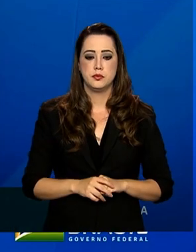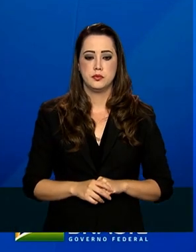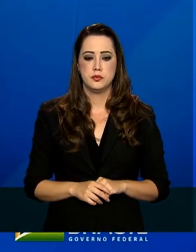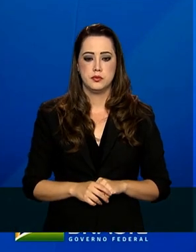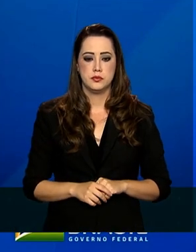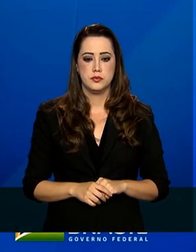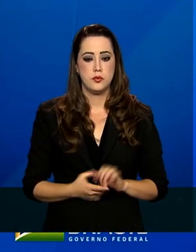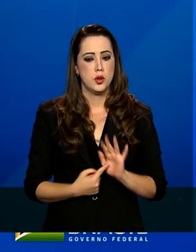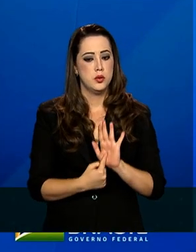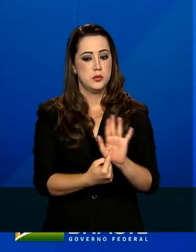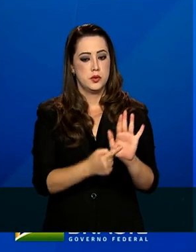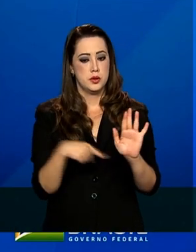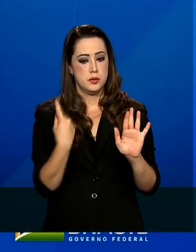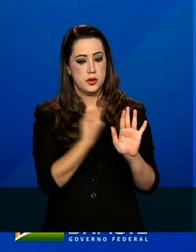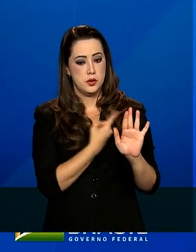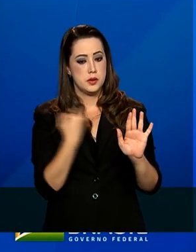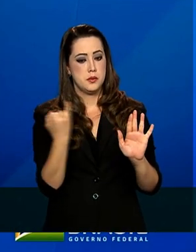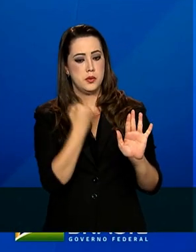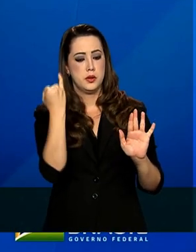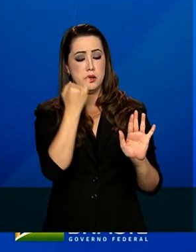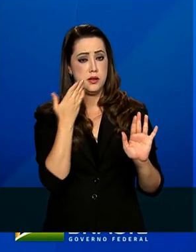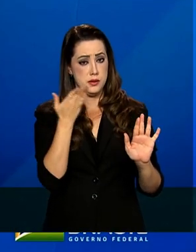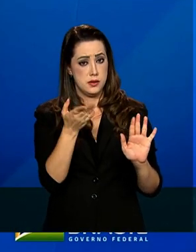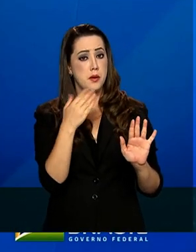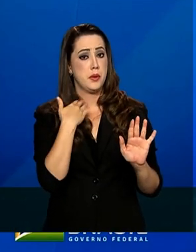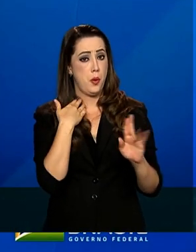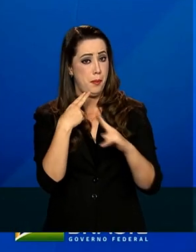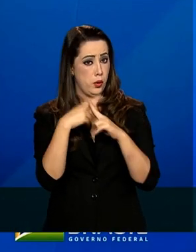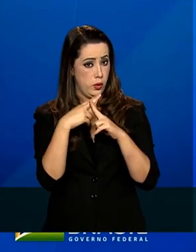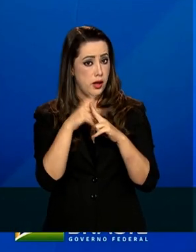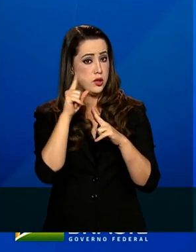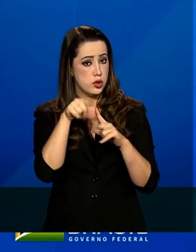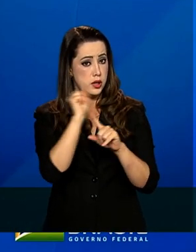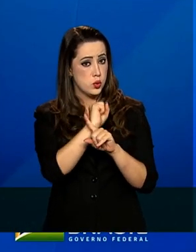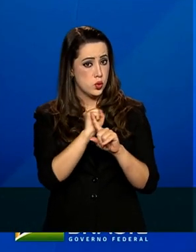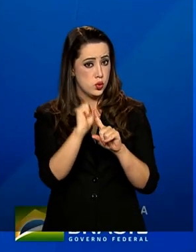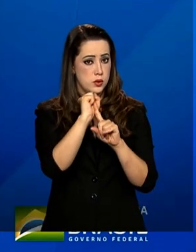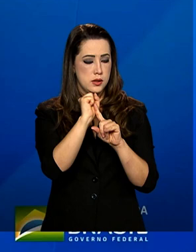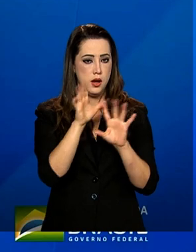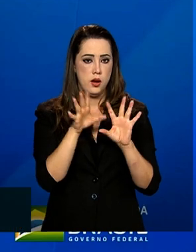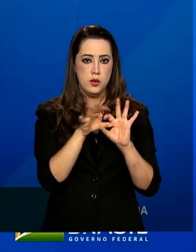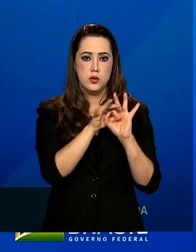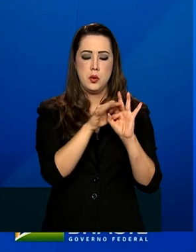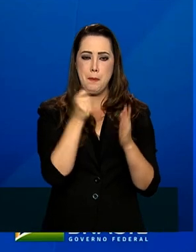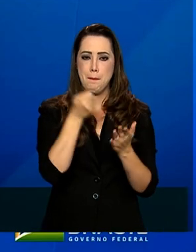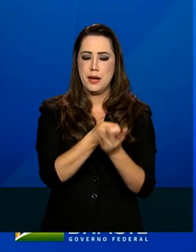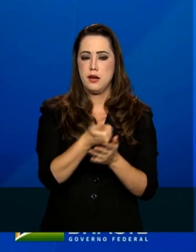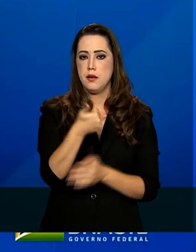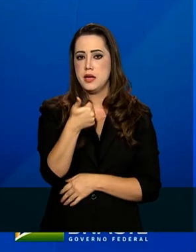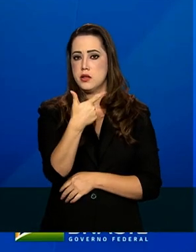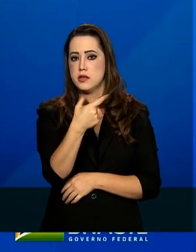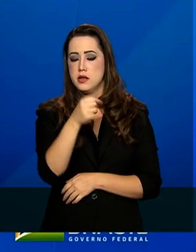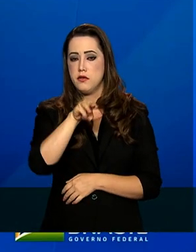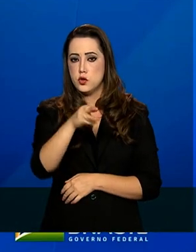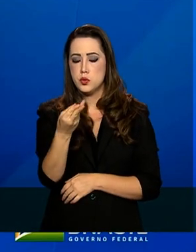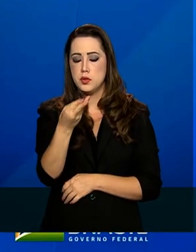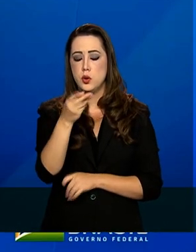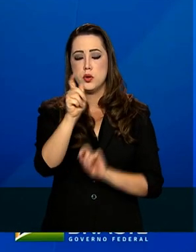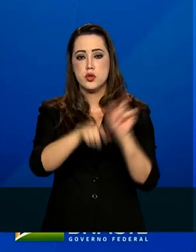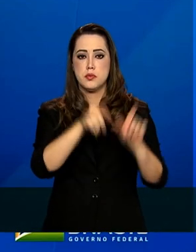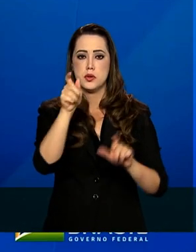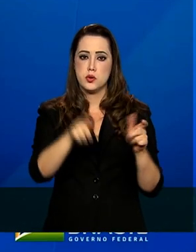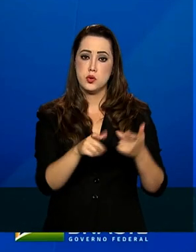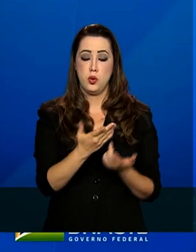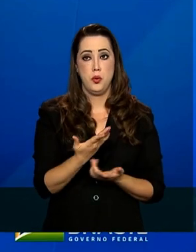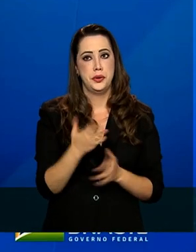importância como um banco social, com pagamento de 120 milhões de pessoas, 8